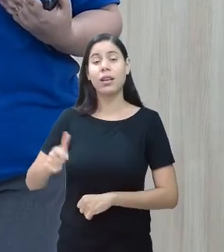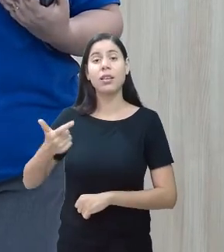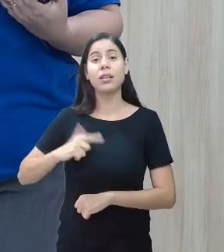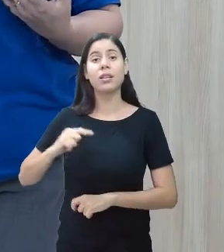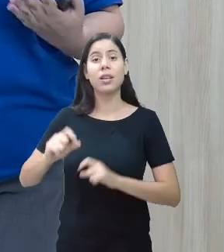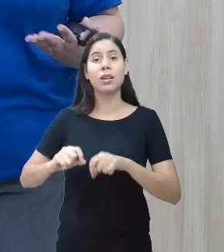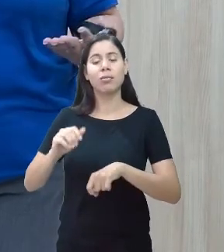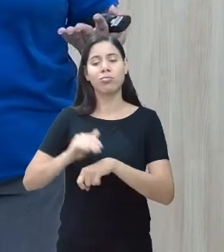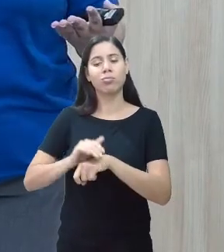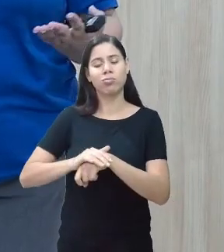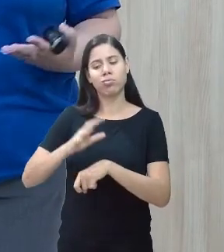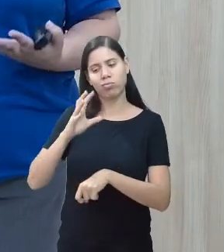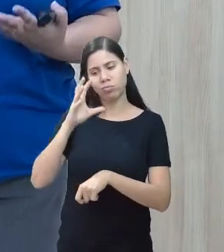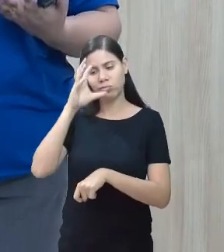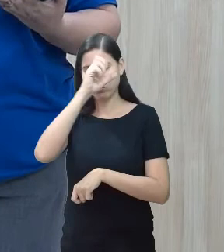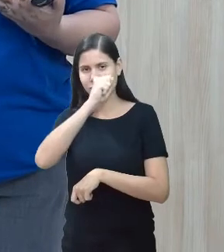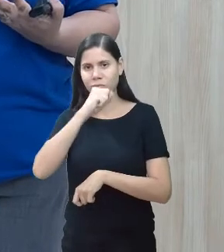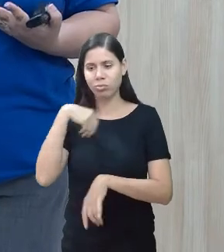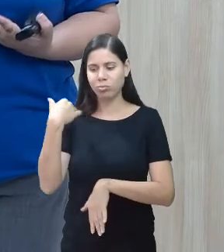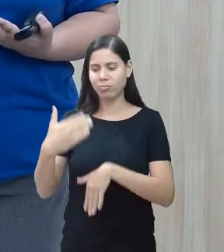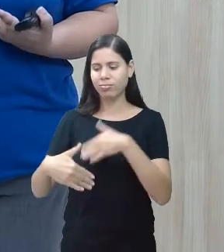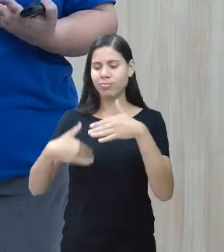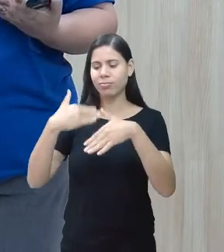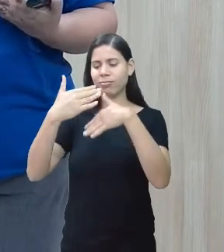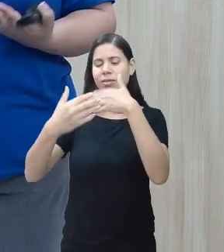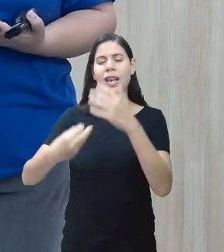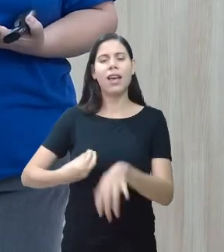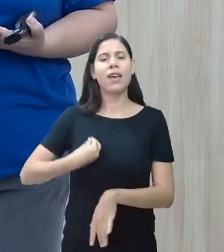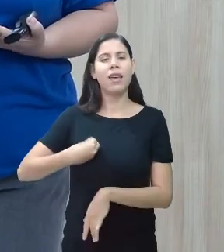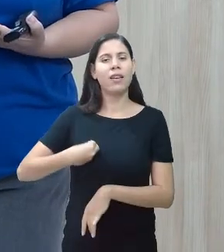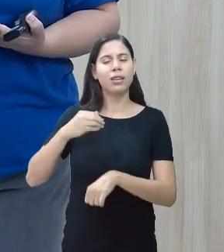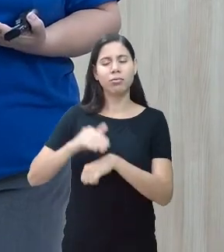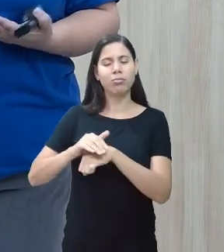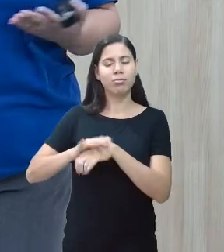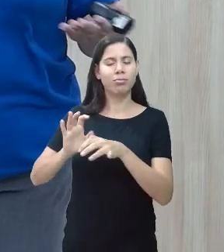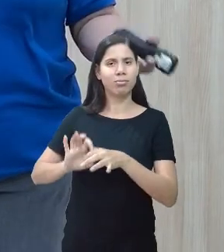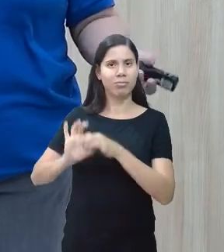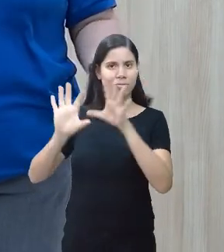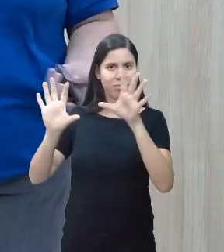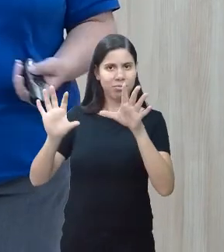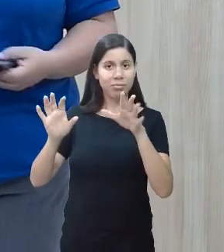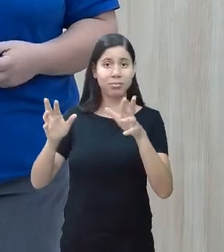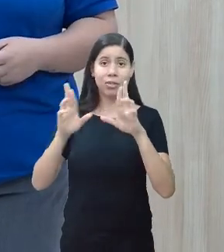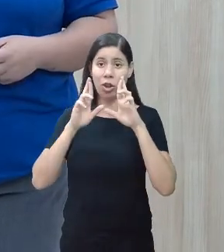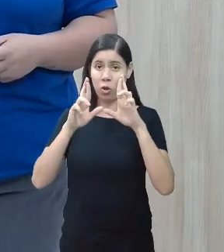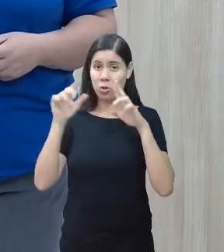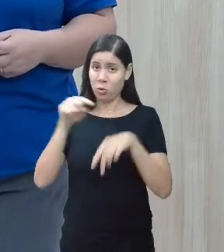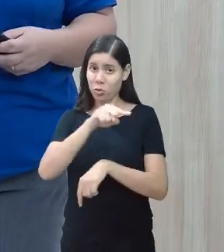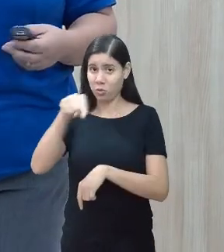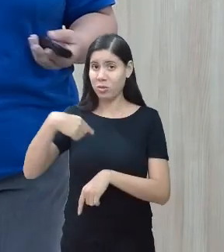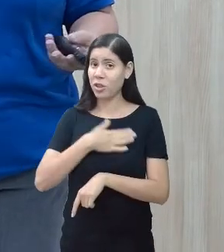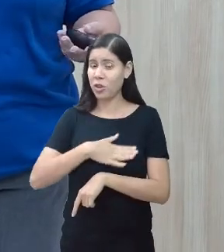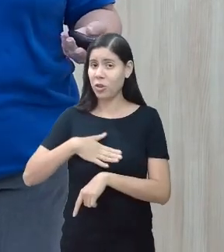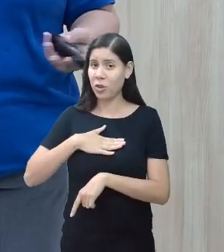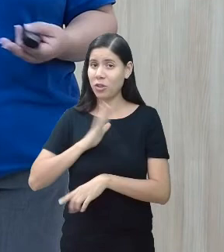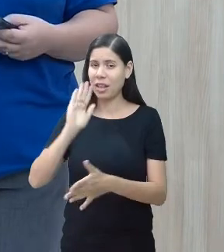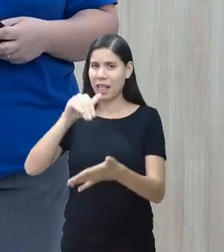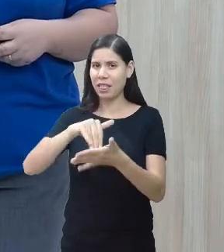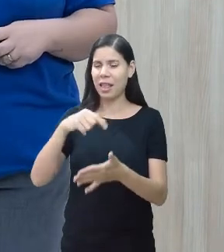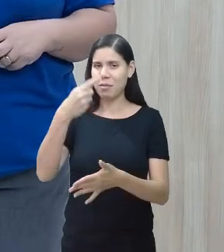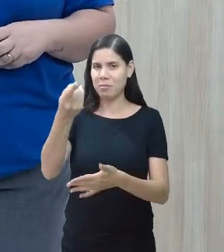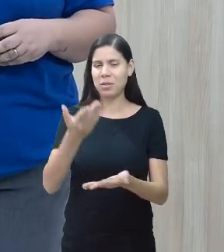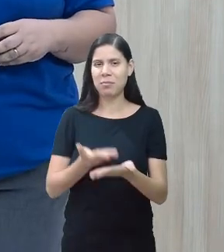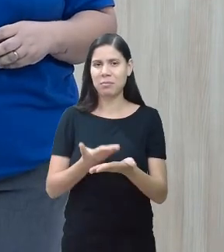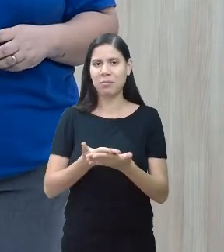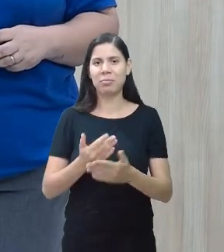sua aprendizagem garantida e sua ouvida autônoma. Eu espero que vocês tenham gostado. Até o nosso próximo